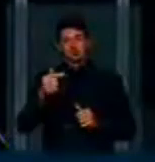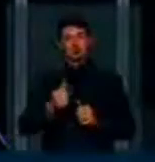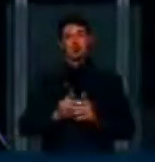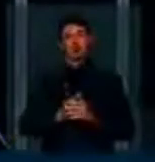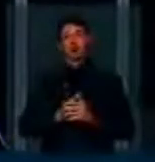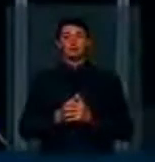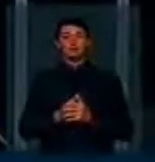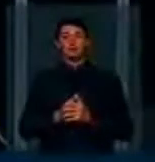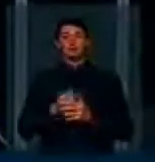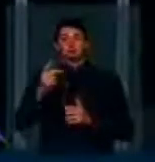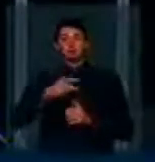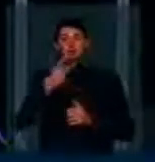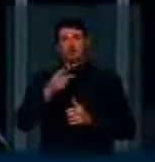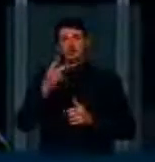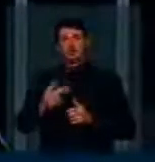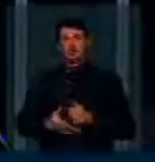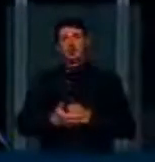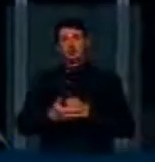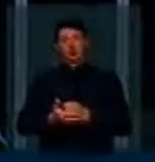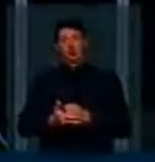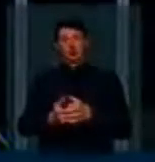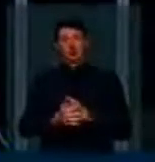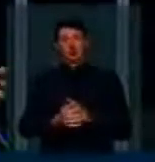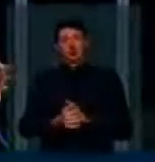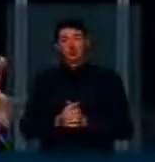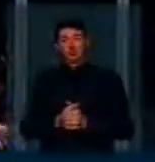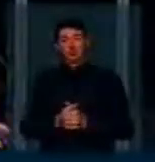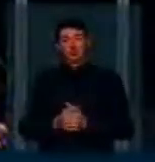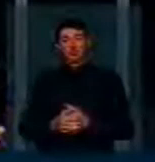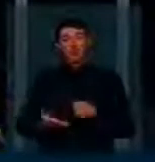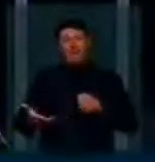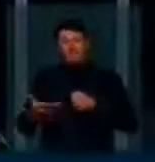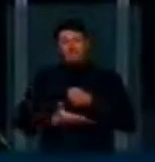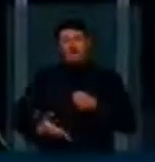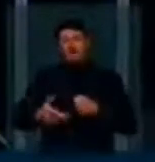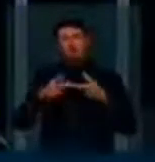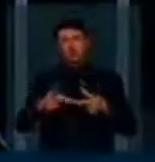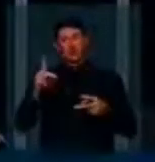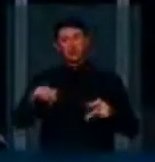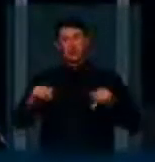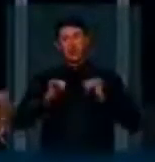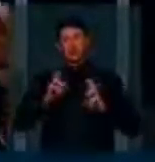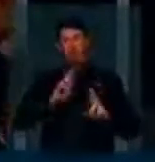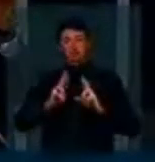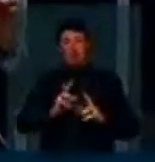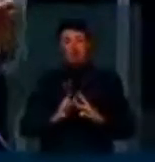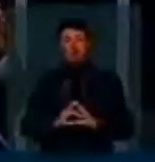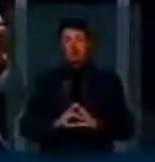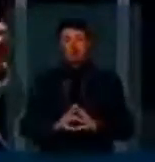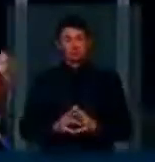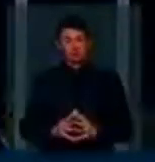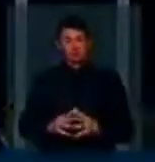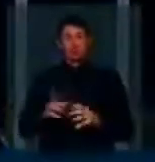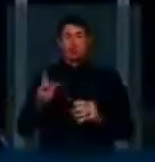Sete manifestaram apoio ao coração do projeto, que é a neutralidade da rede, com